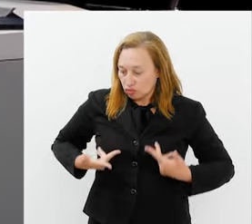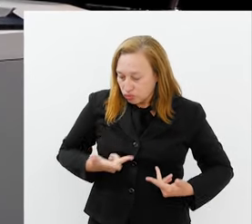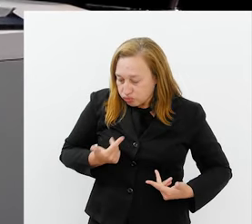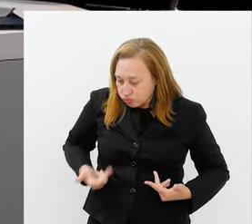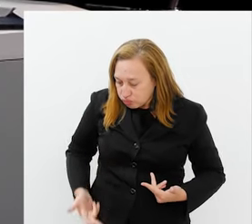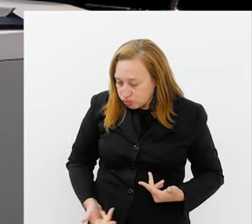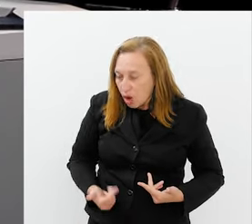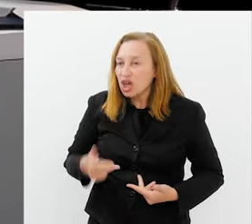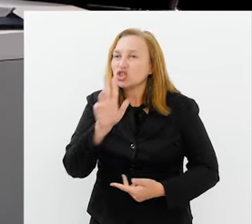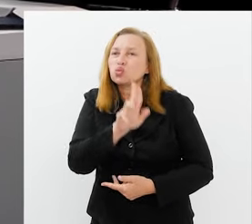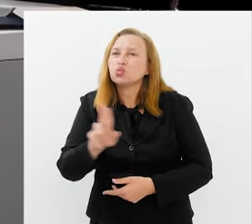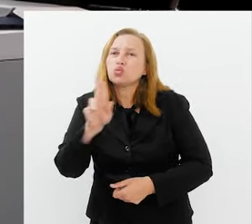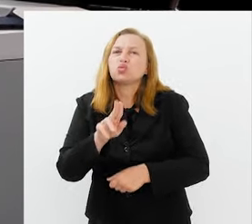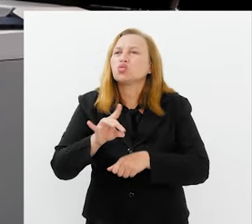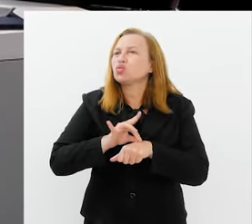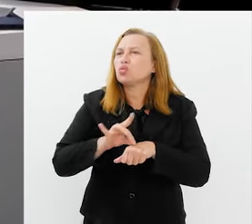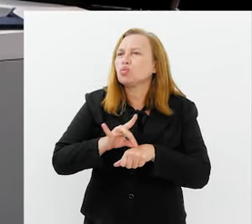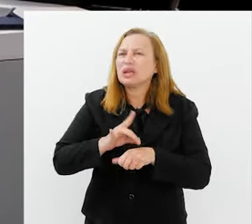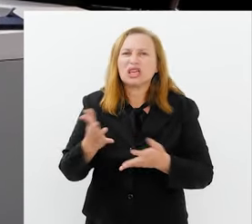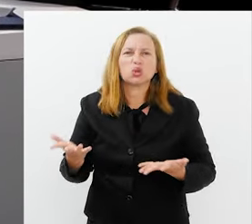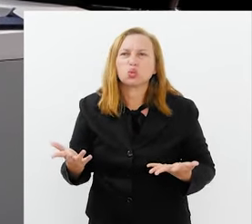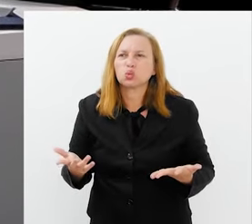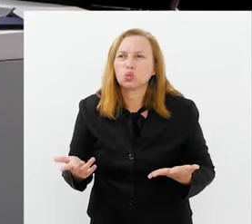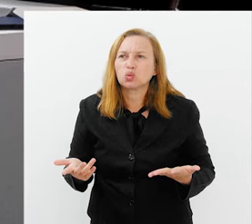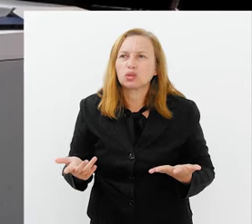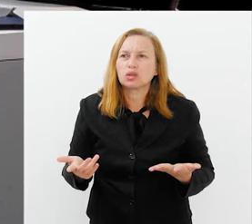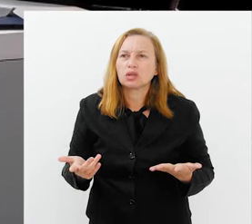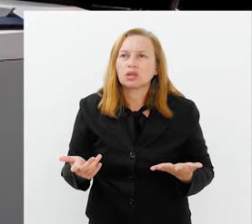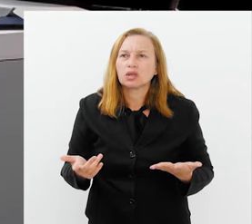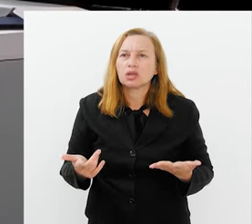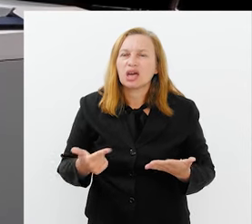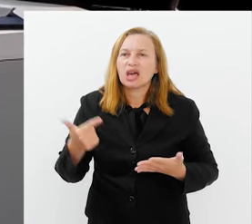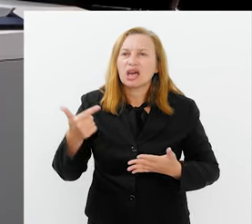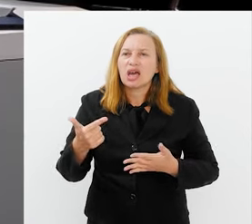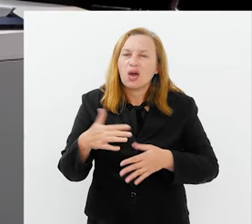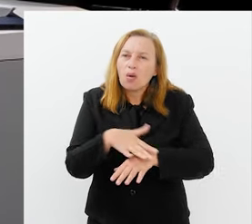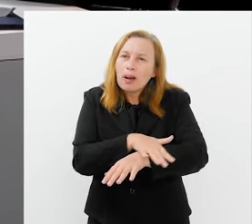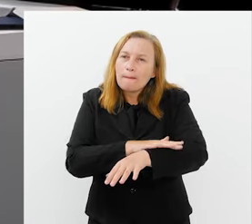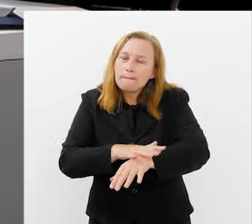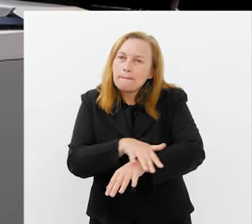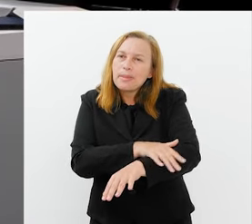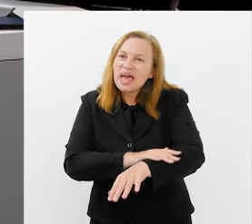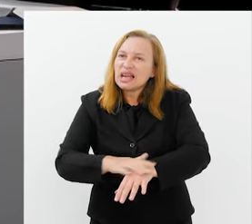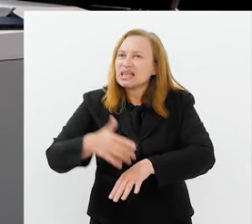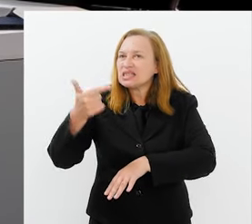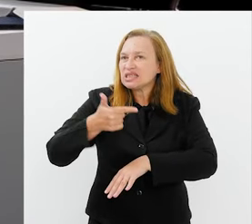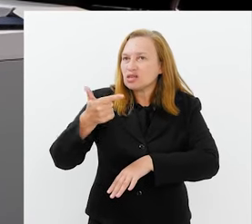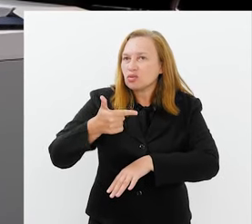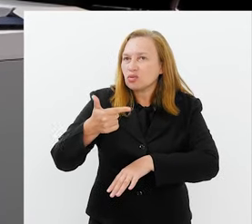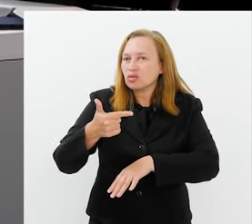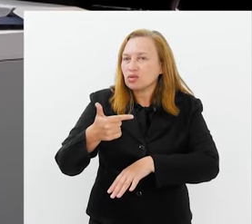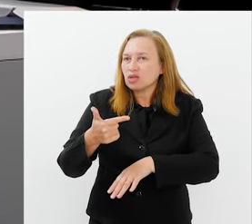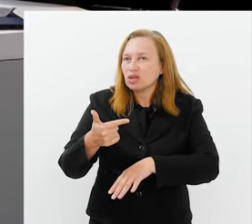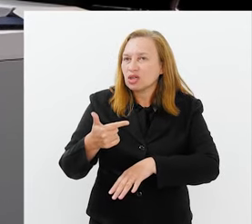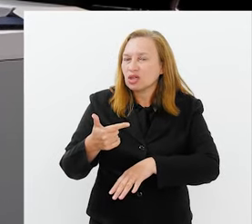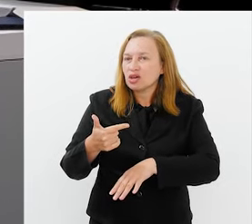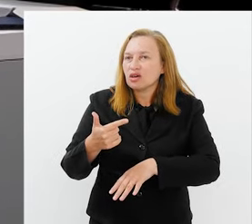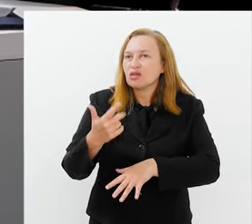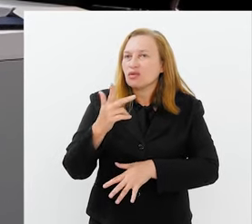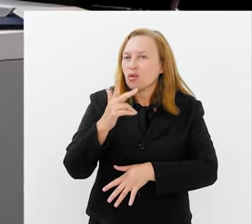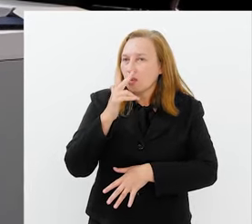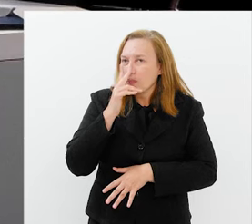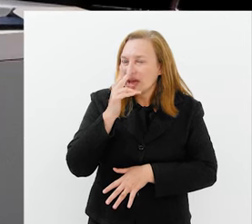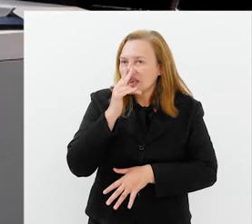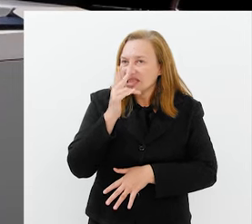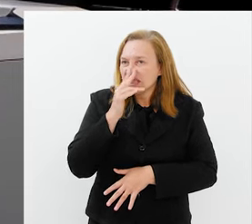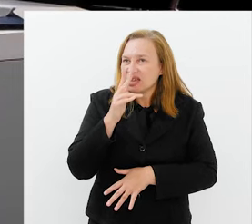E foi sensacional. Esse uso do preto, né? É praticamente um... Segundo a pele, né? É, ela ficou com a pele